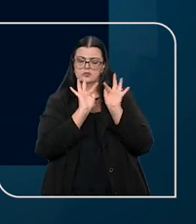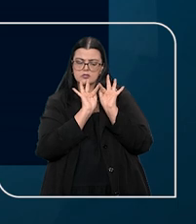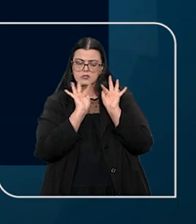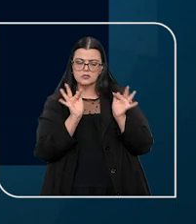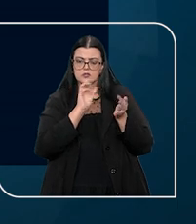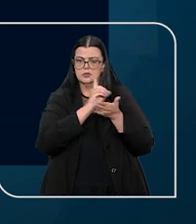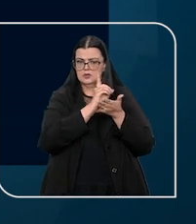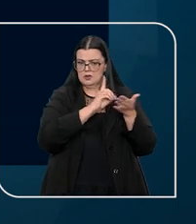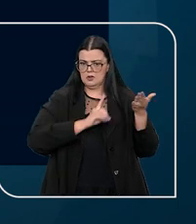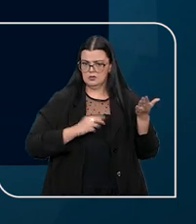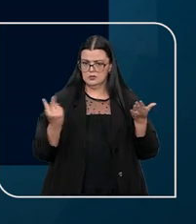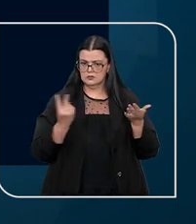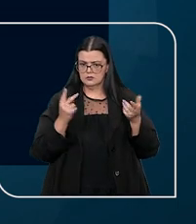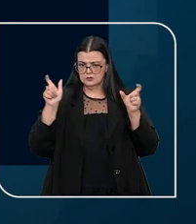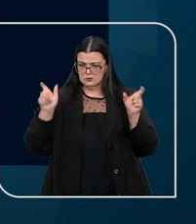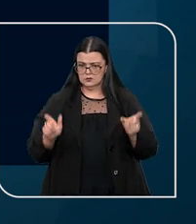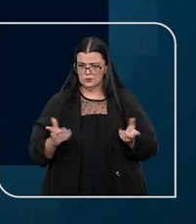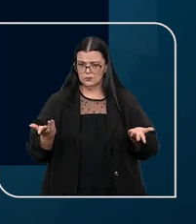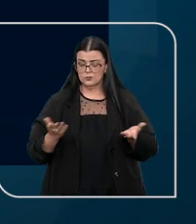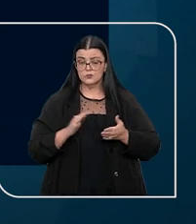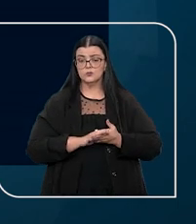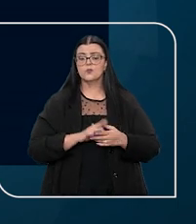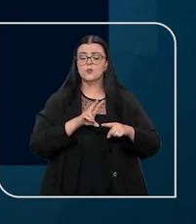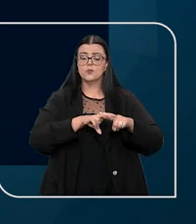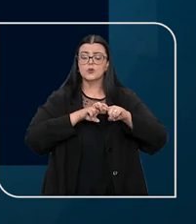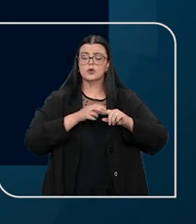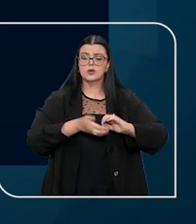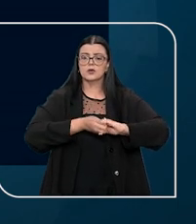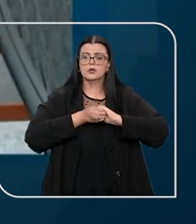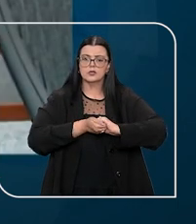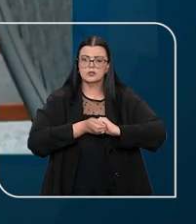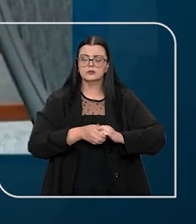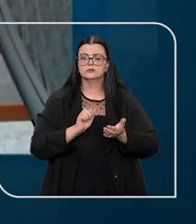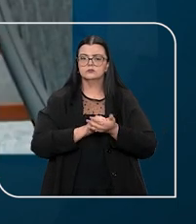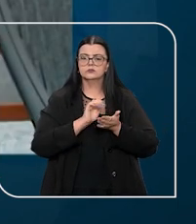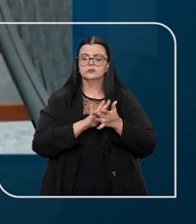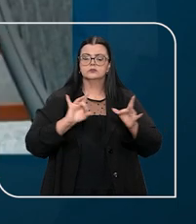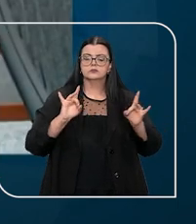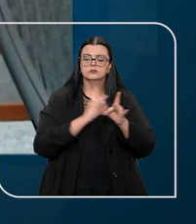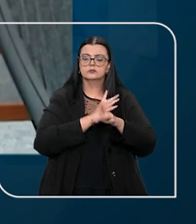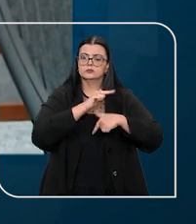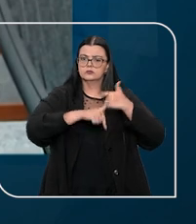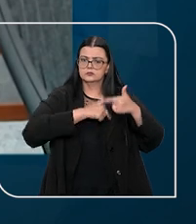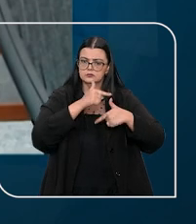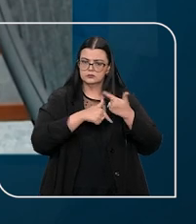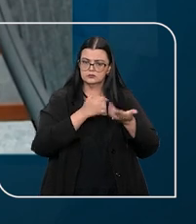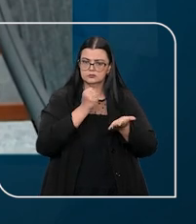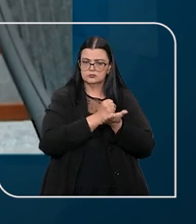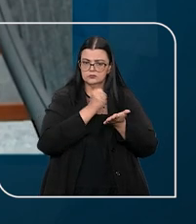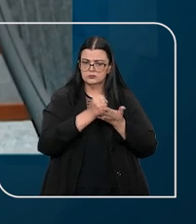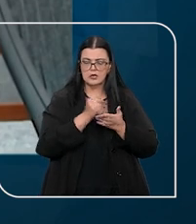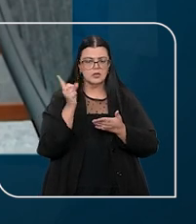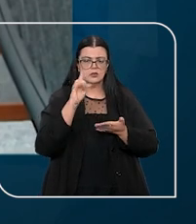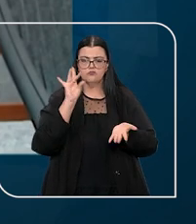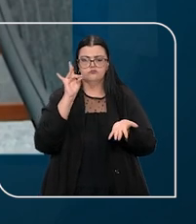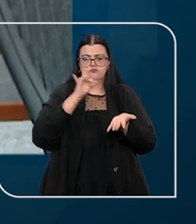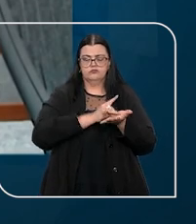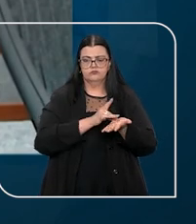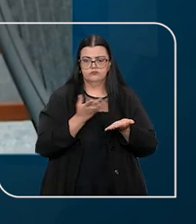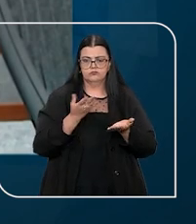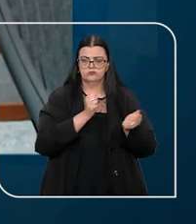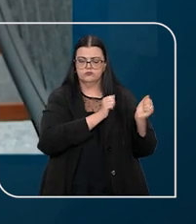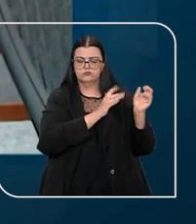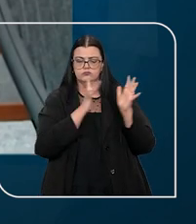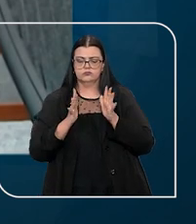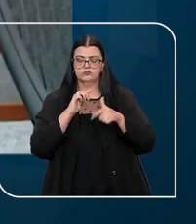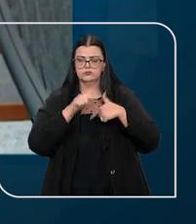simples declaração das partes e, por isso, se o acordo foi apenas para encerrar o processo trabalhista e não refletir a real situação